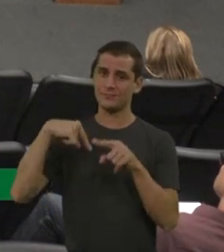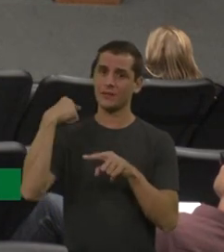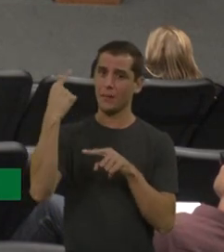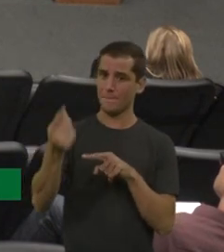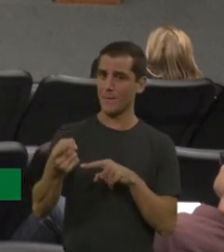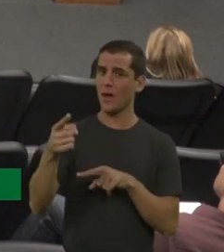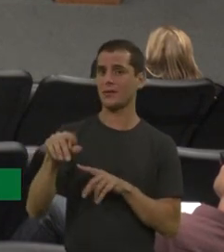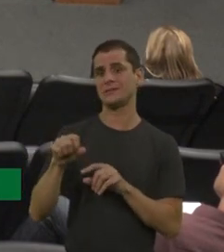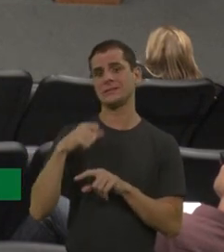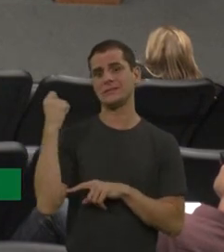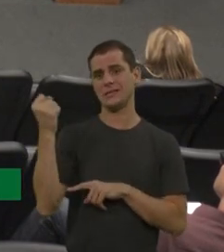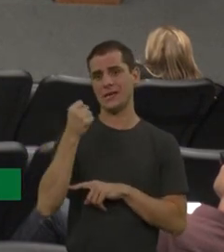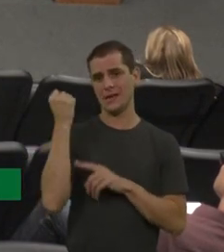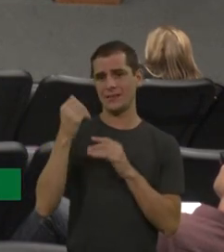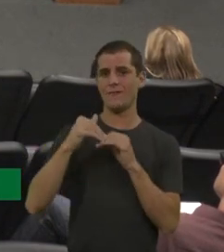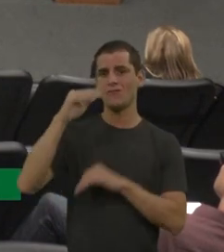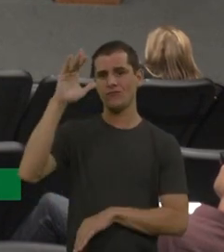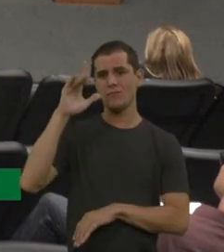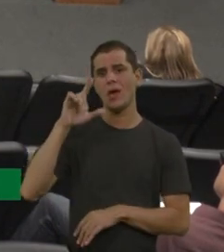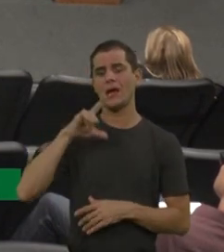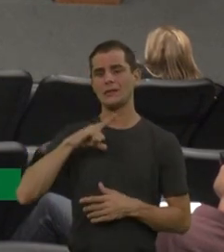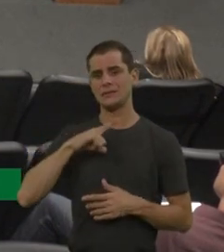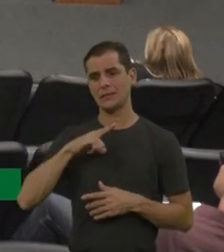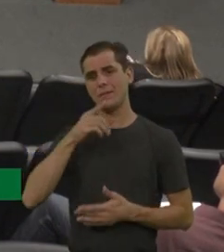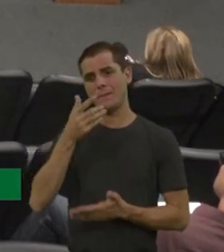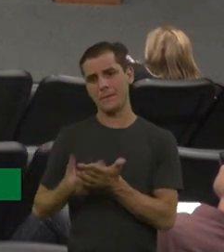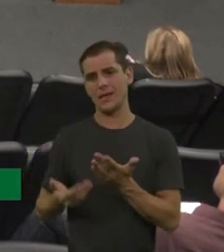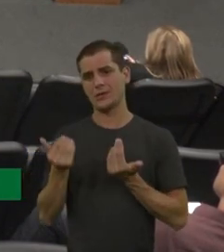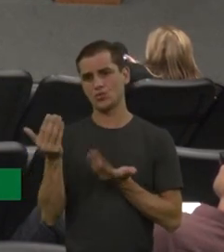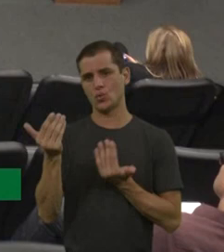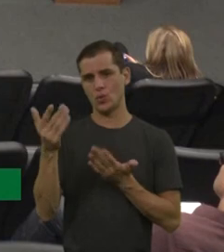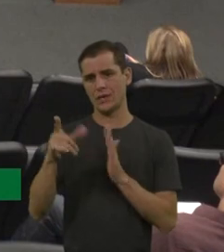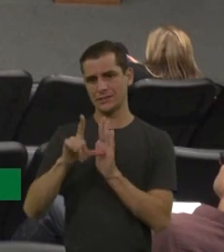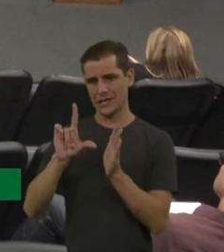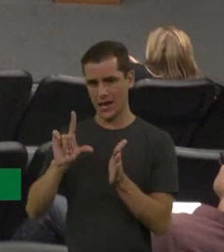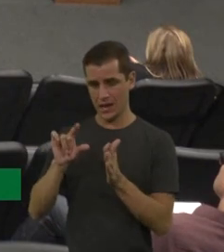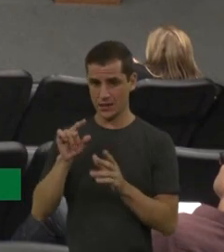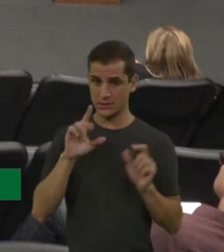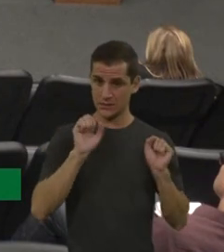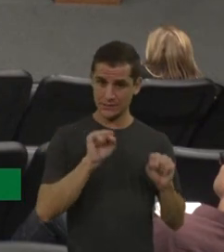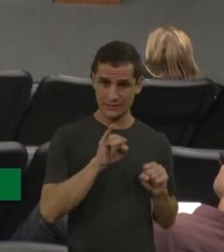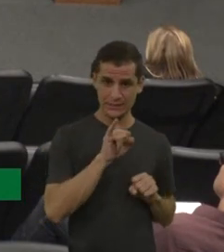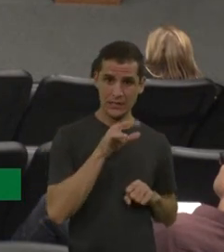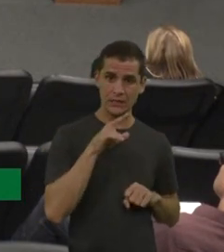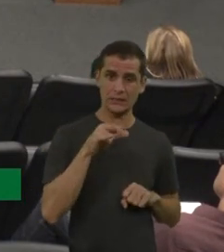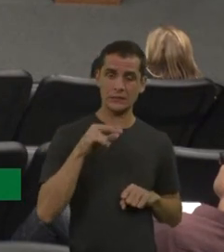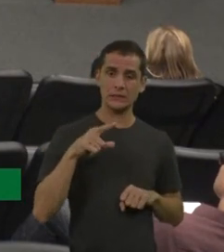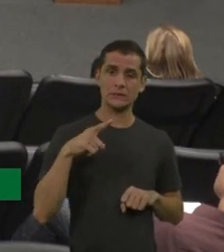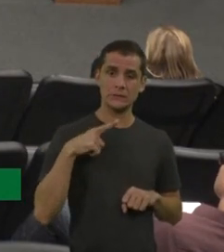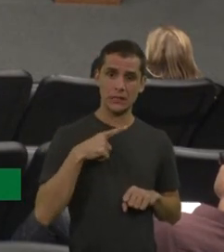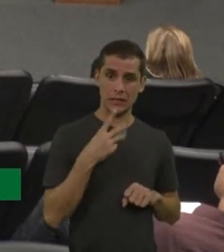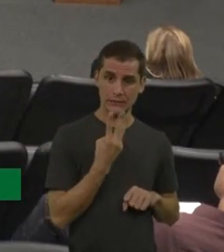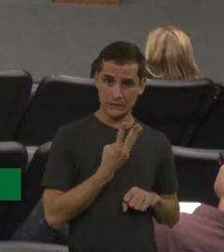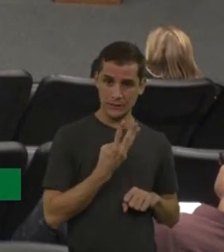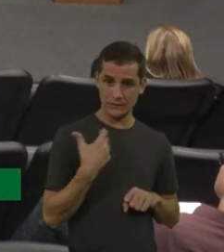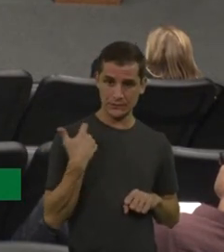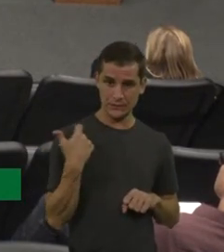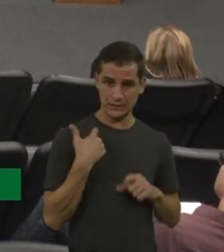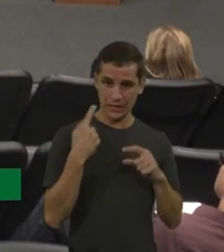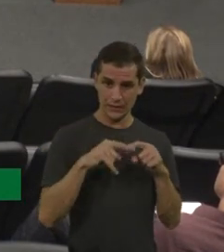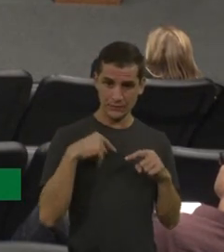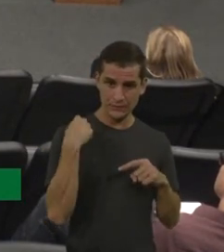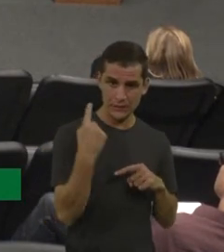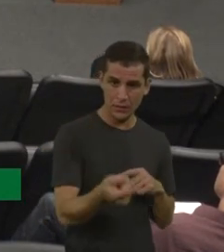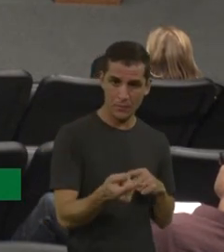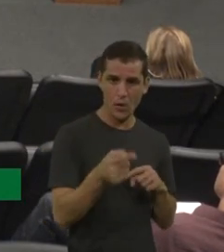da adolescência. Quando eles iniciam após os 3 anos, essa progressão tende a ser mais lenta e geralmente eles vão